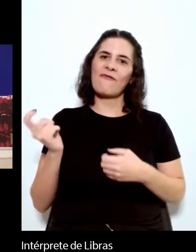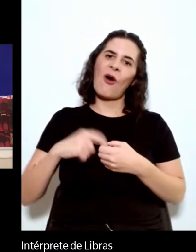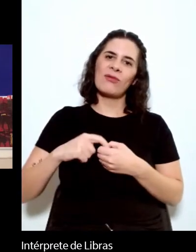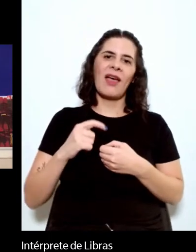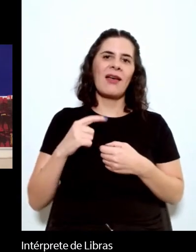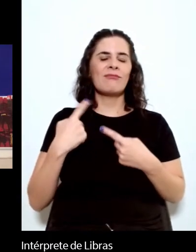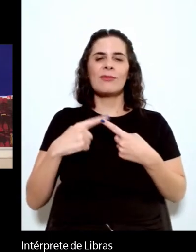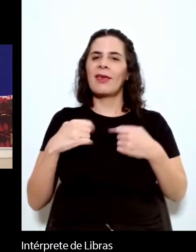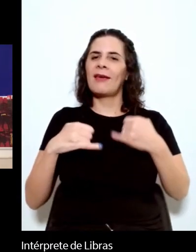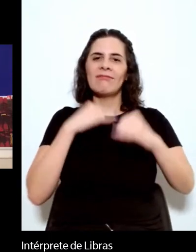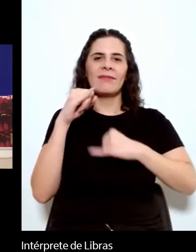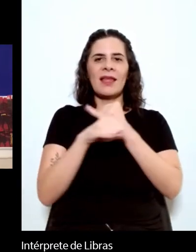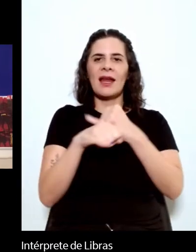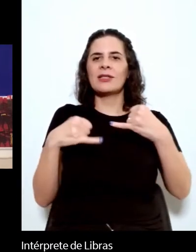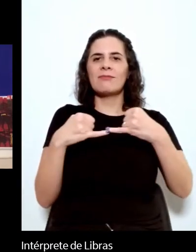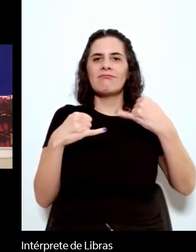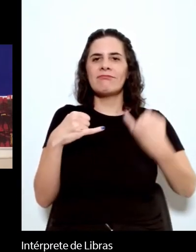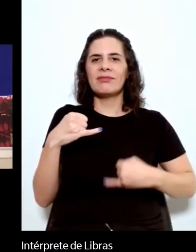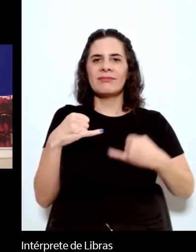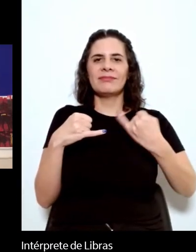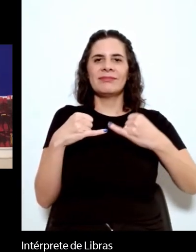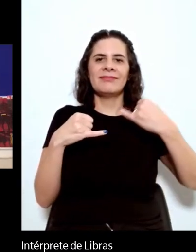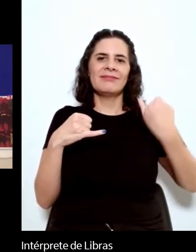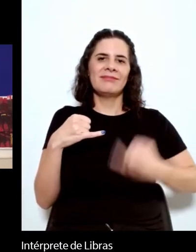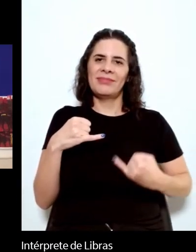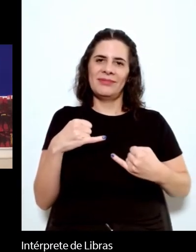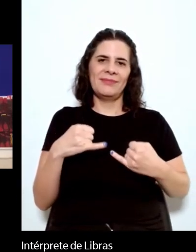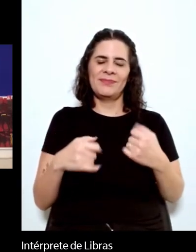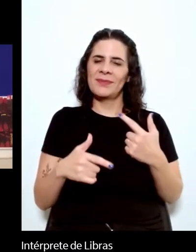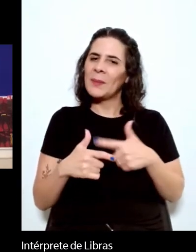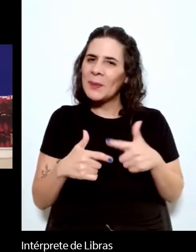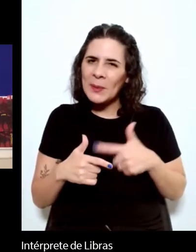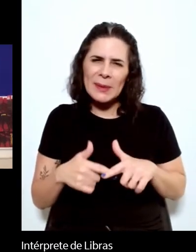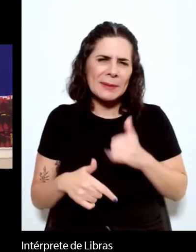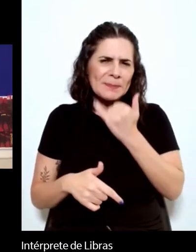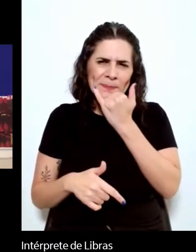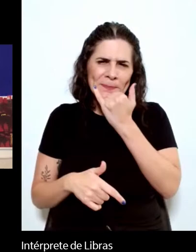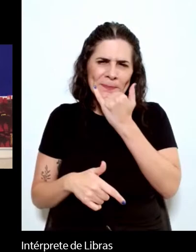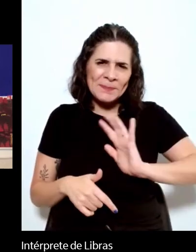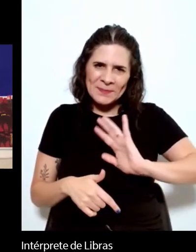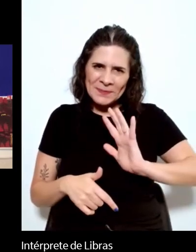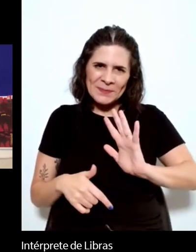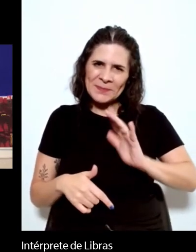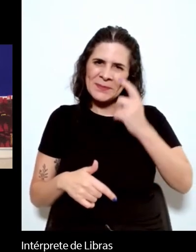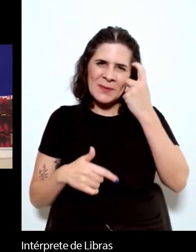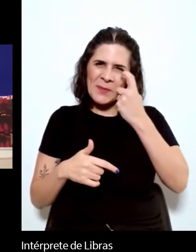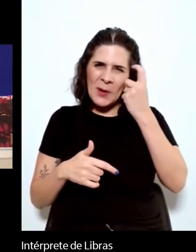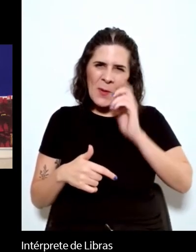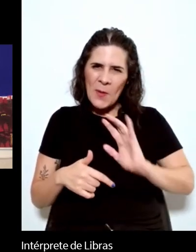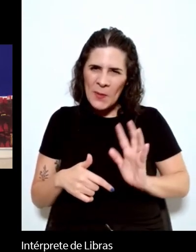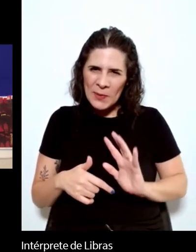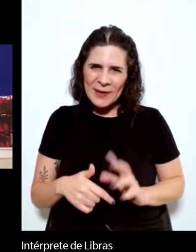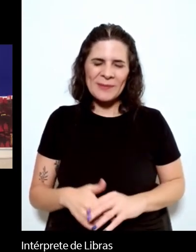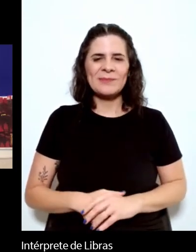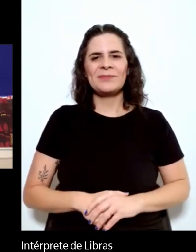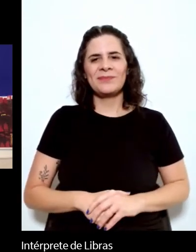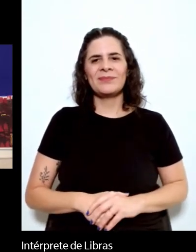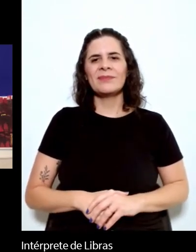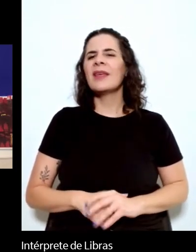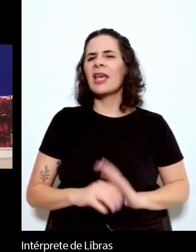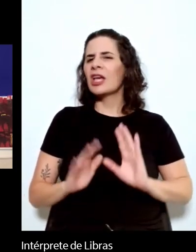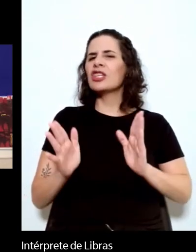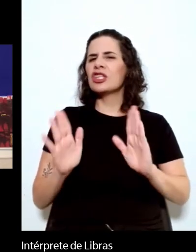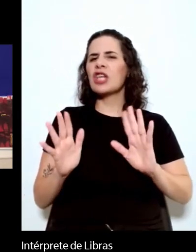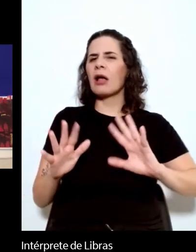desculpa eu caí de novo não tem problema você já tinha concluído Ana Cláudia? tinha concluído